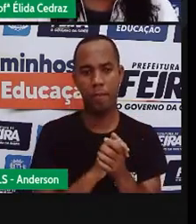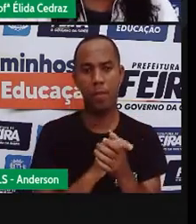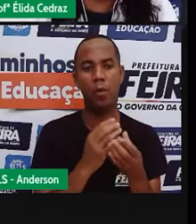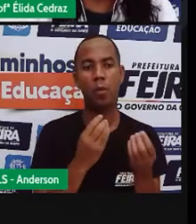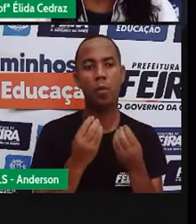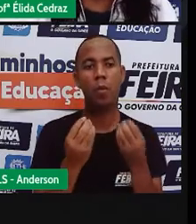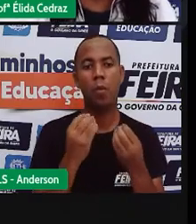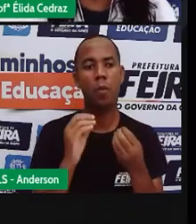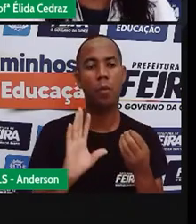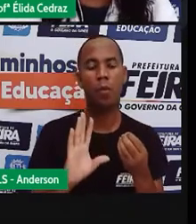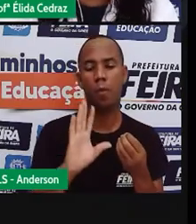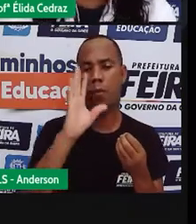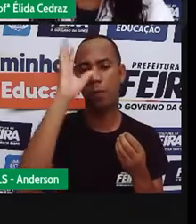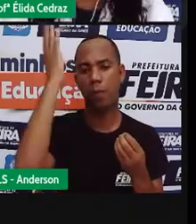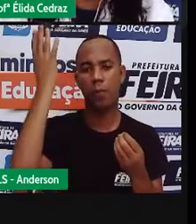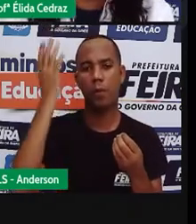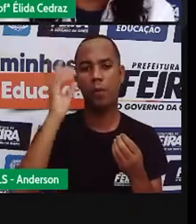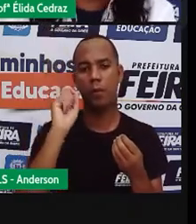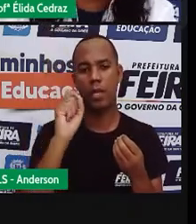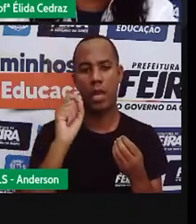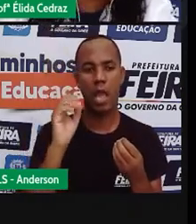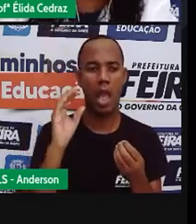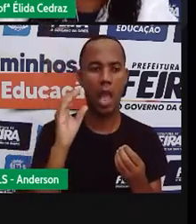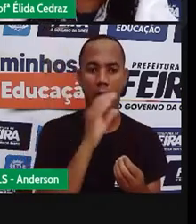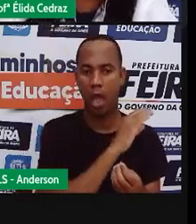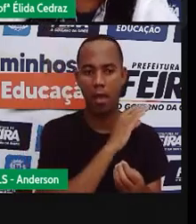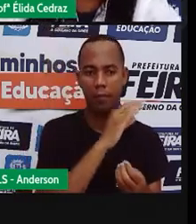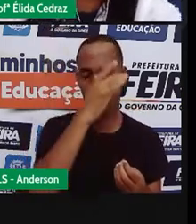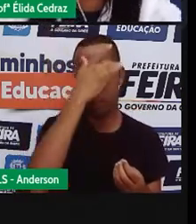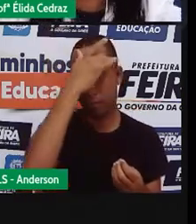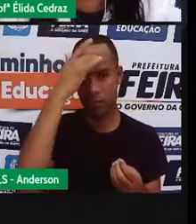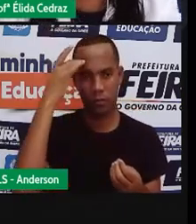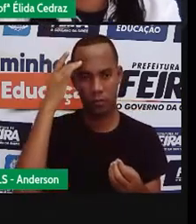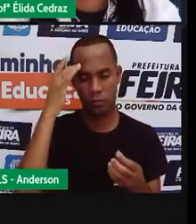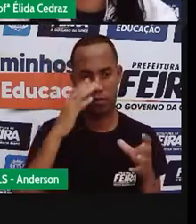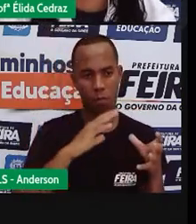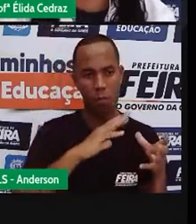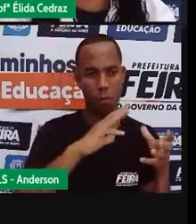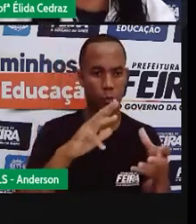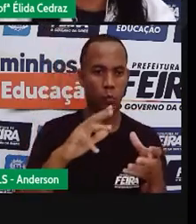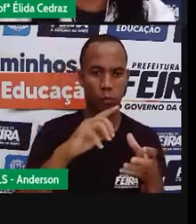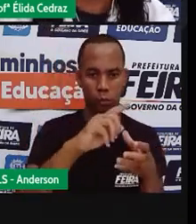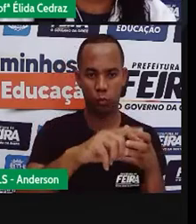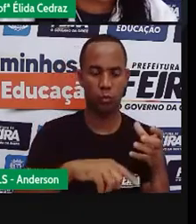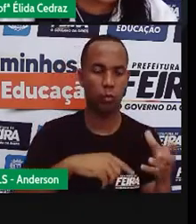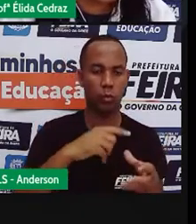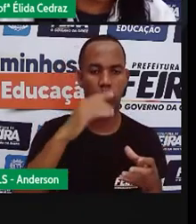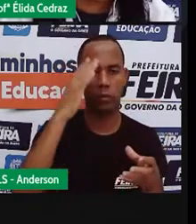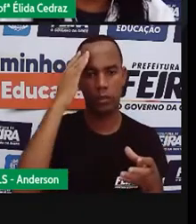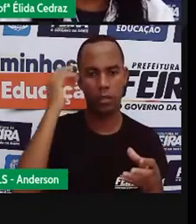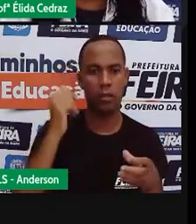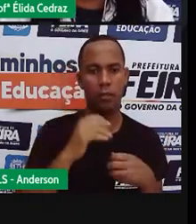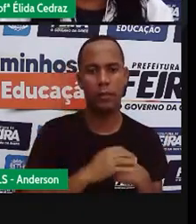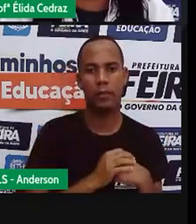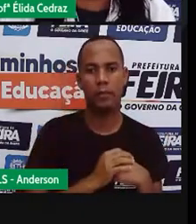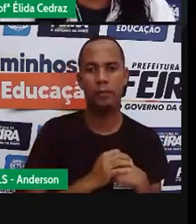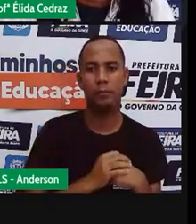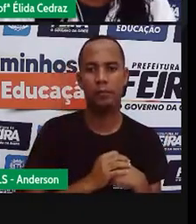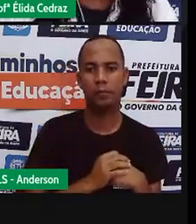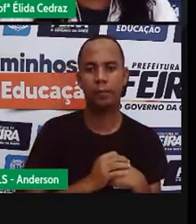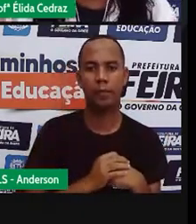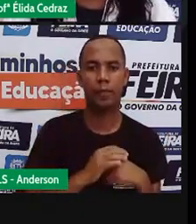quando acontecesse isso aí rapidamente as pessoas do mundo todo iam ficar sabendo se a gente só dependesse do